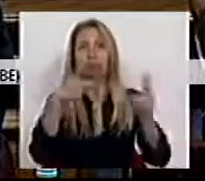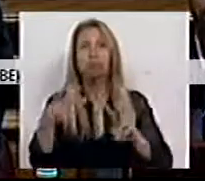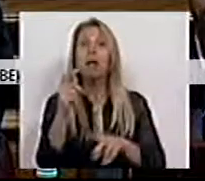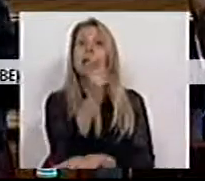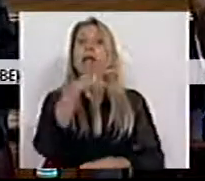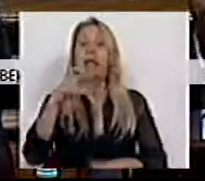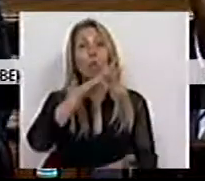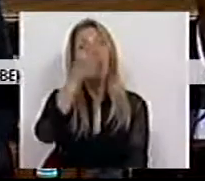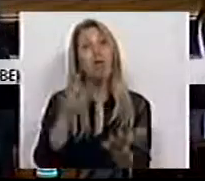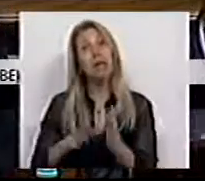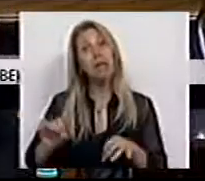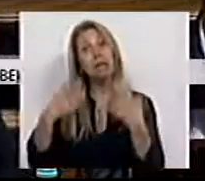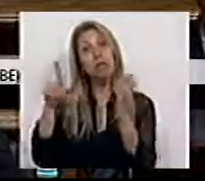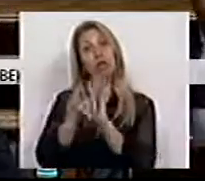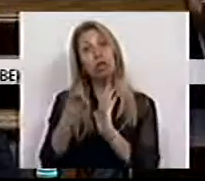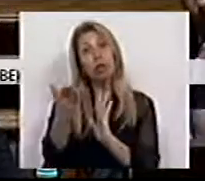iniciativas legislativas.